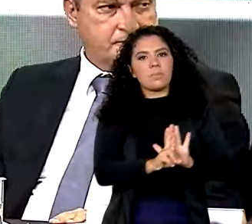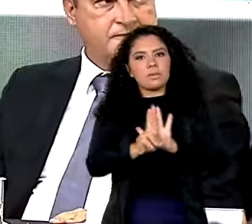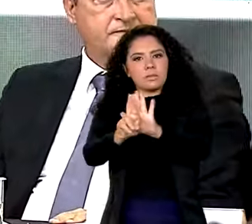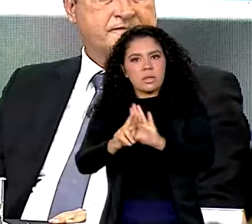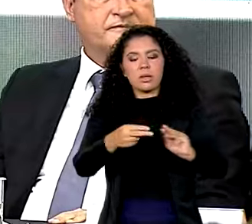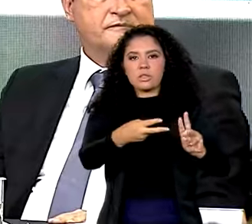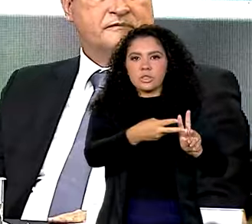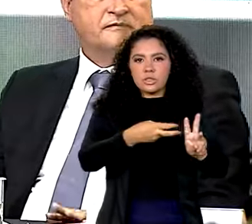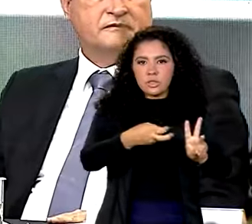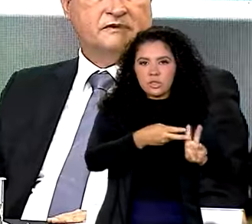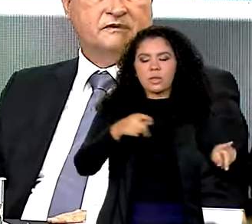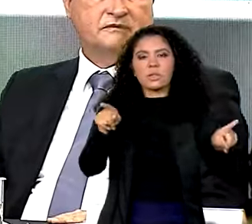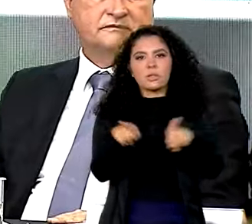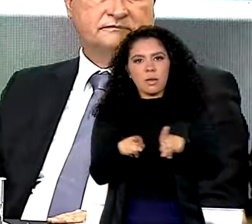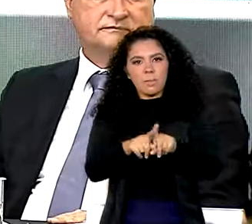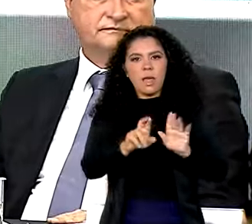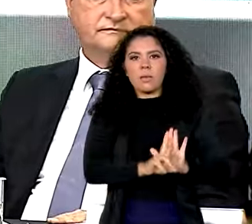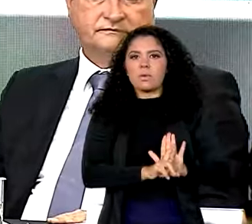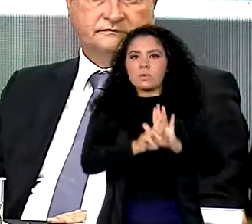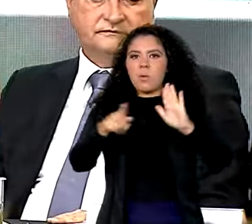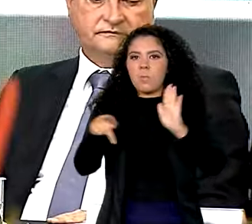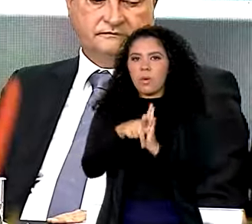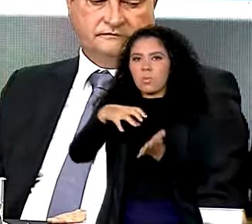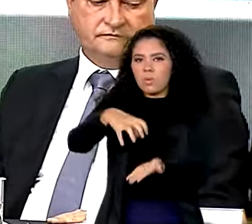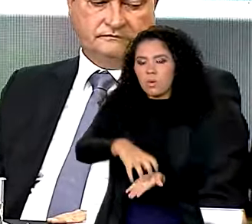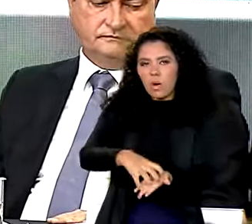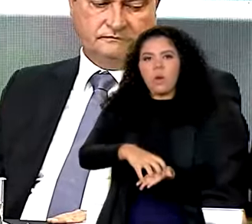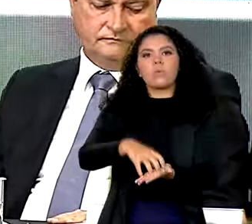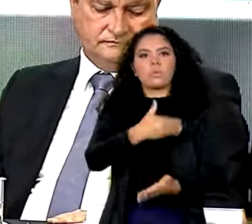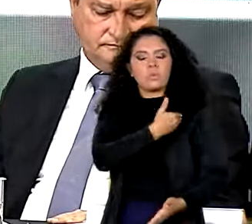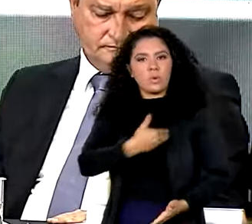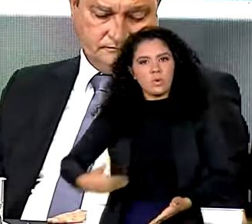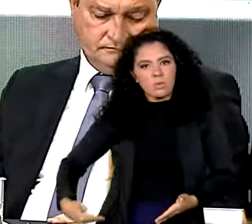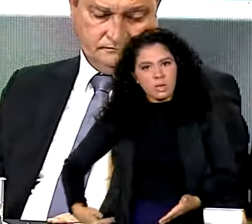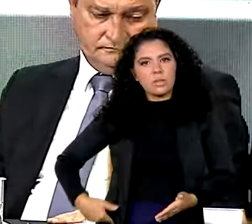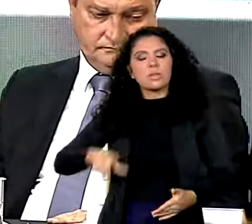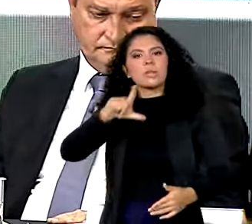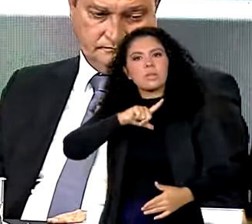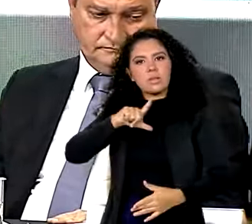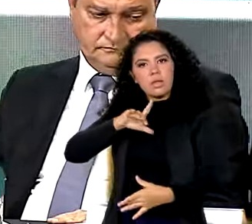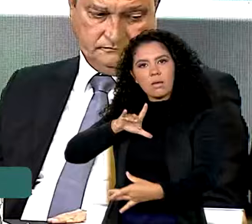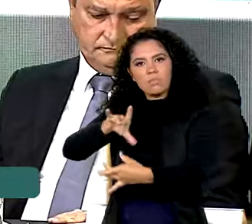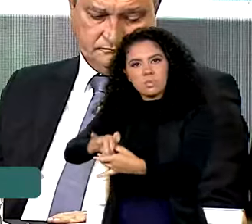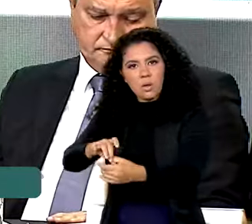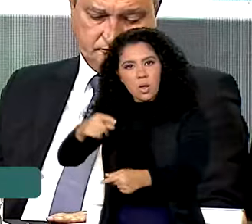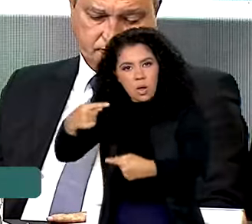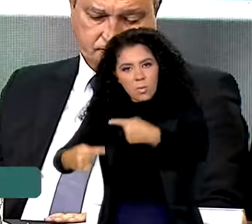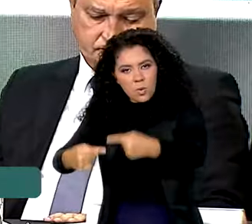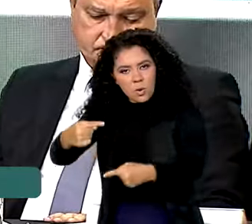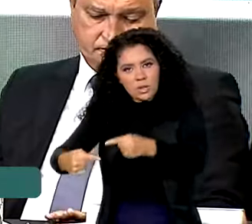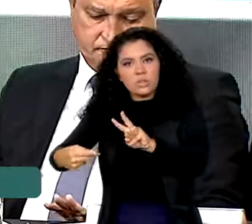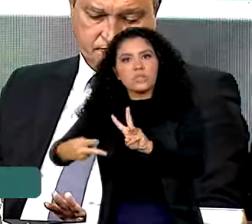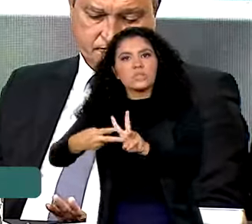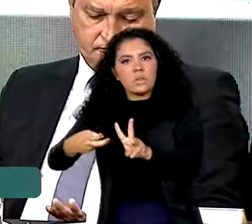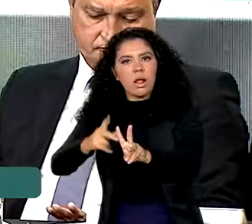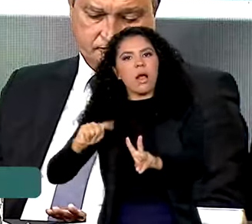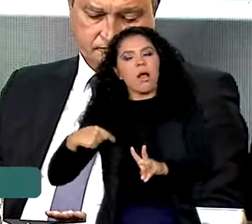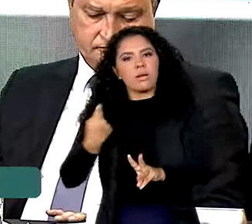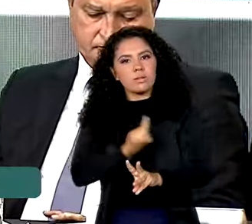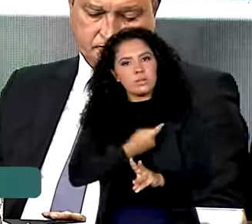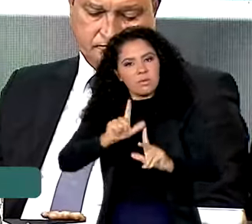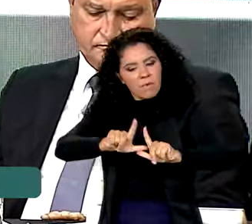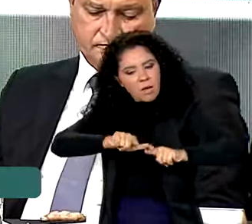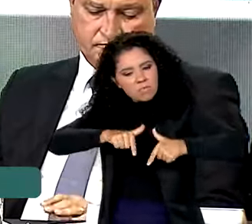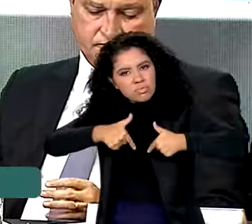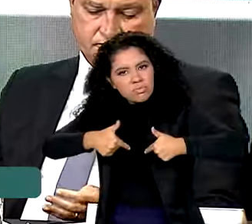órgãos do governo, com ministérios que têm interface com a política indigenista, é que nós vamos fazer